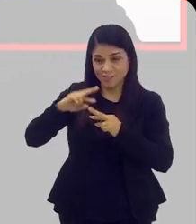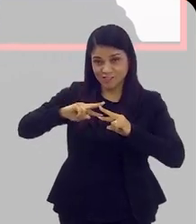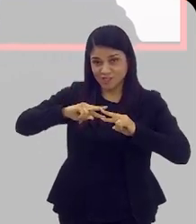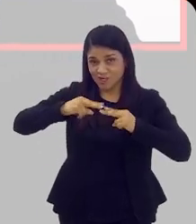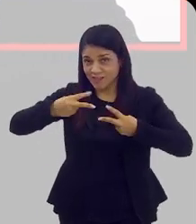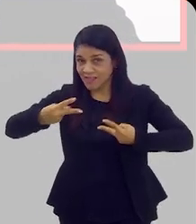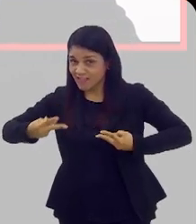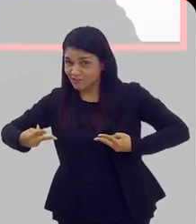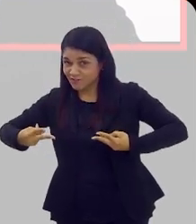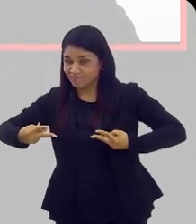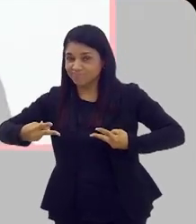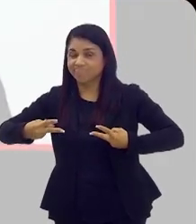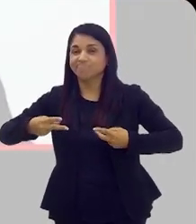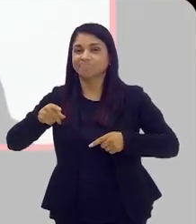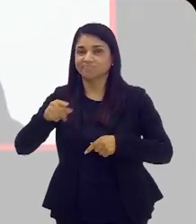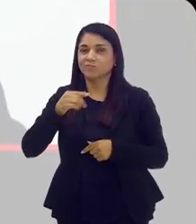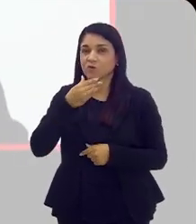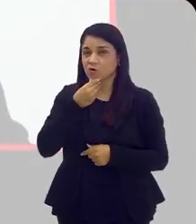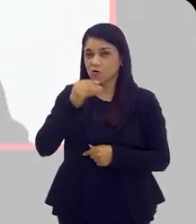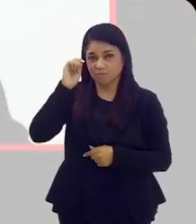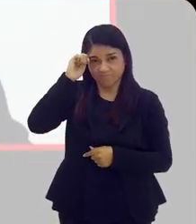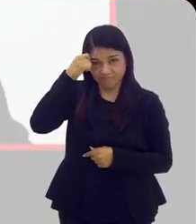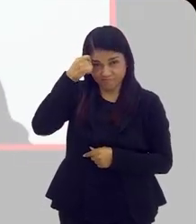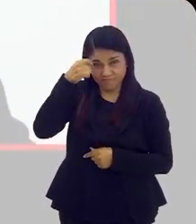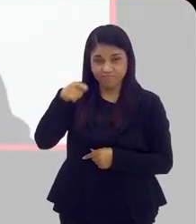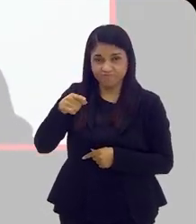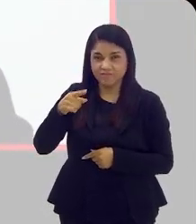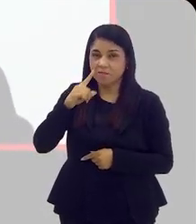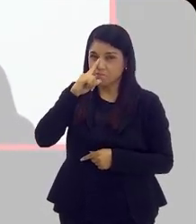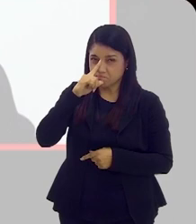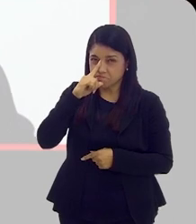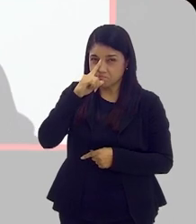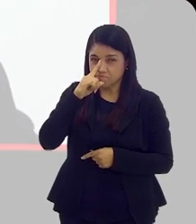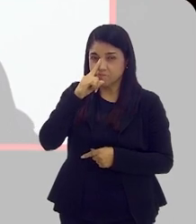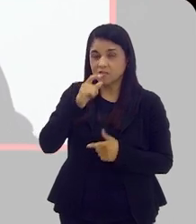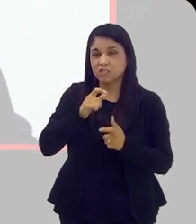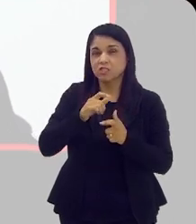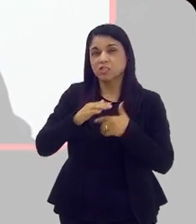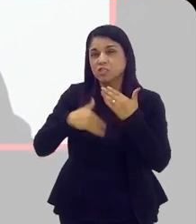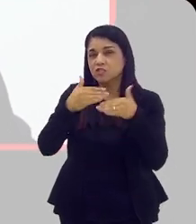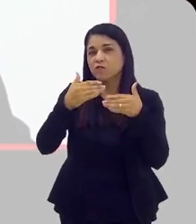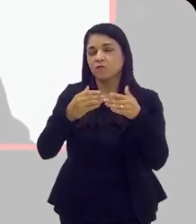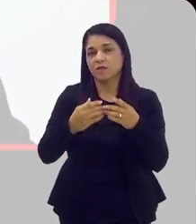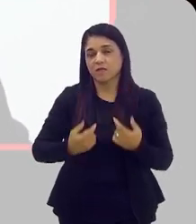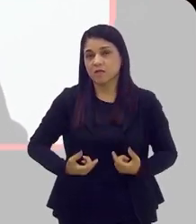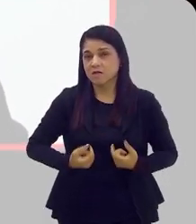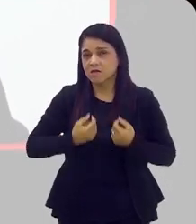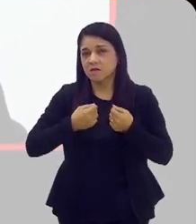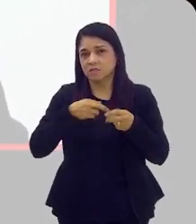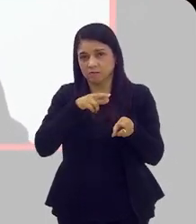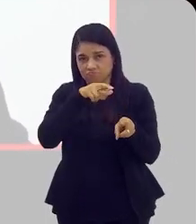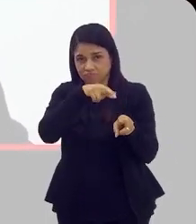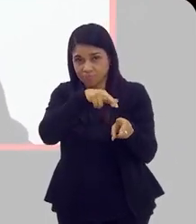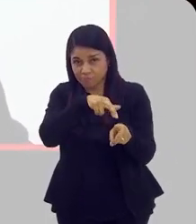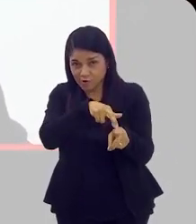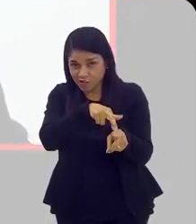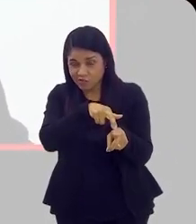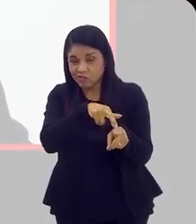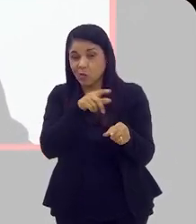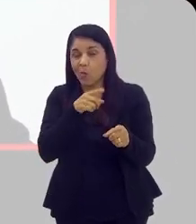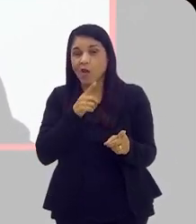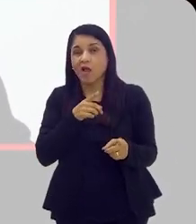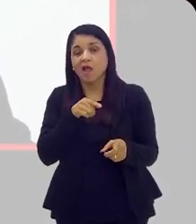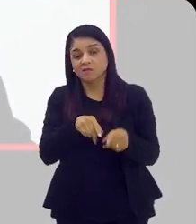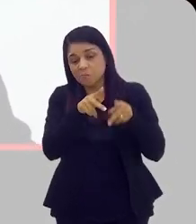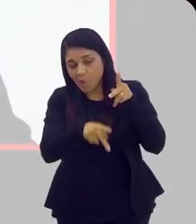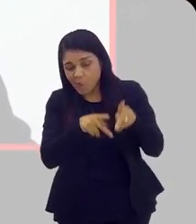genética. O negro tem mais risco de desenvolver o câncer de próstata. Então, a gente começa o rastreio nessa população mais